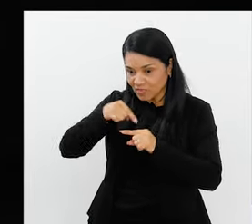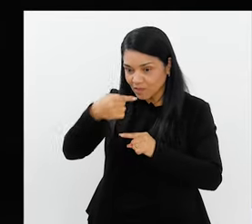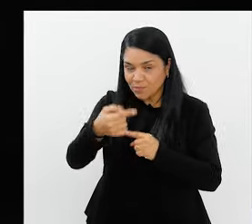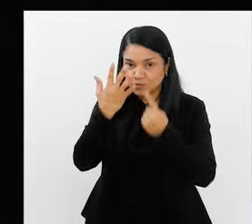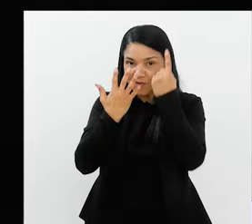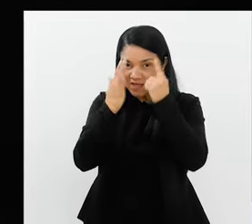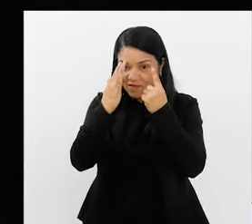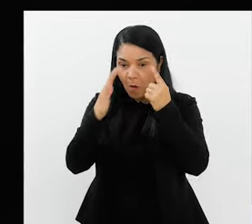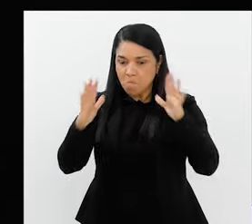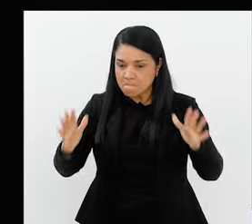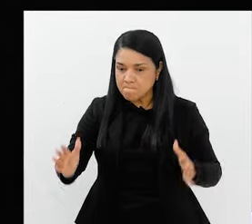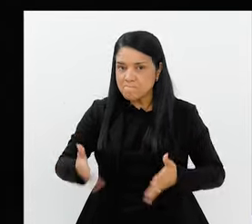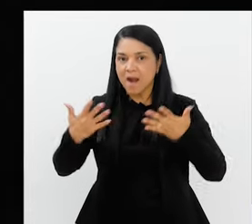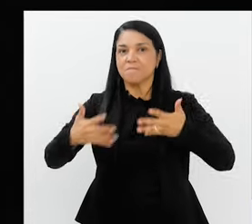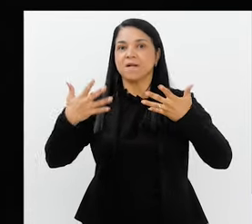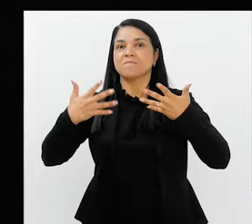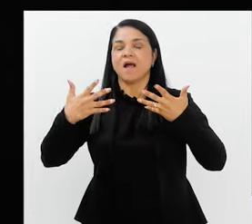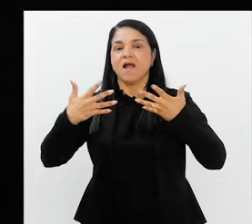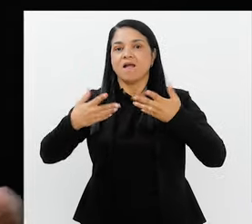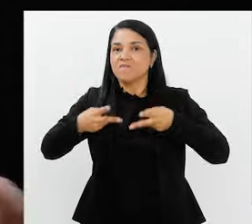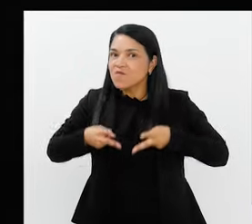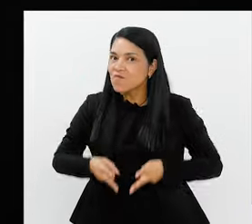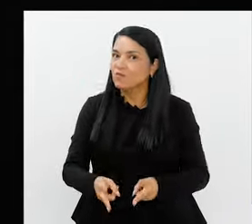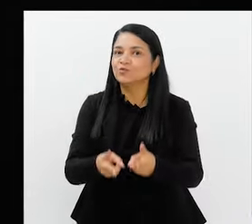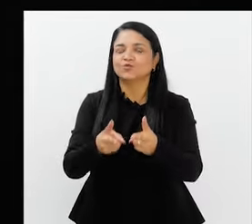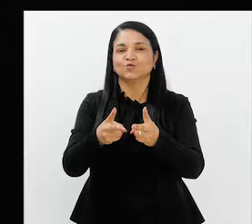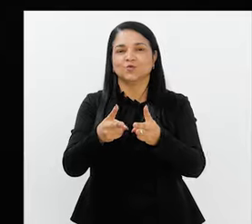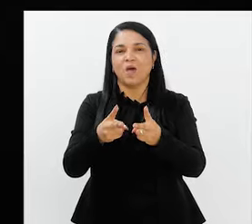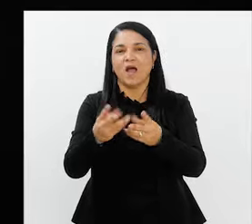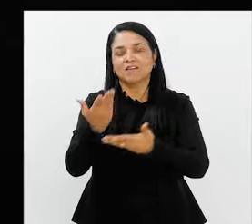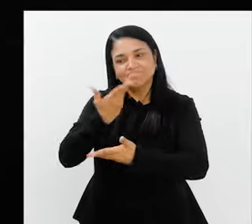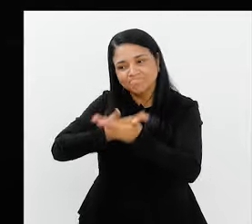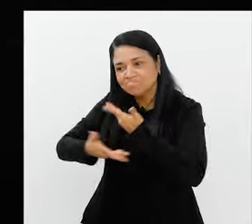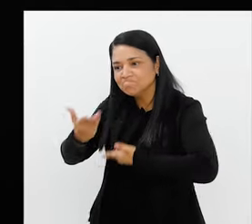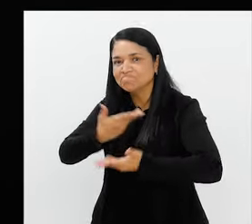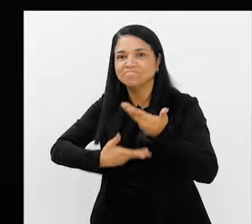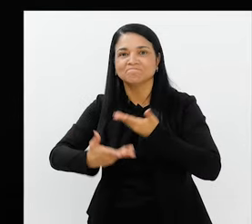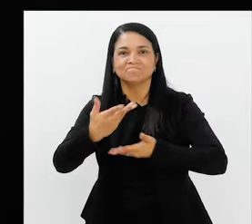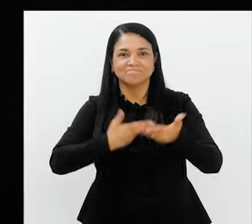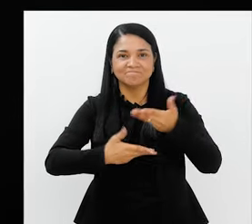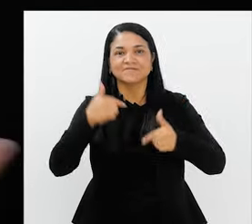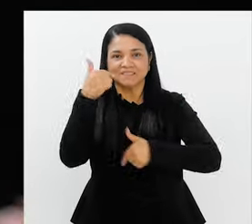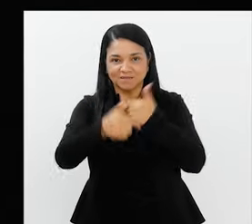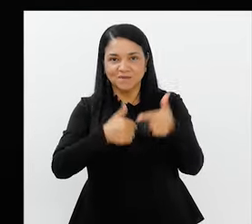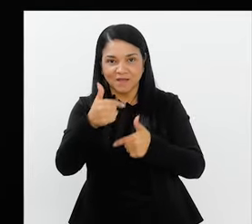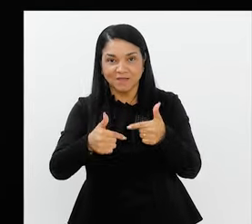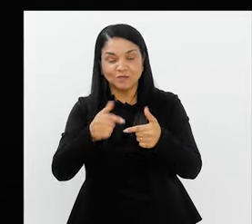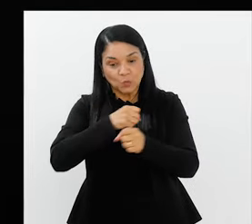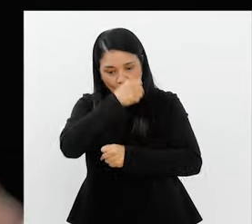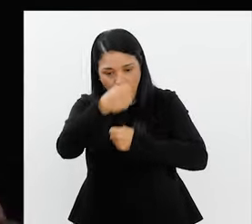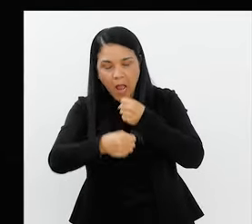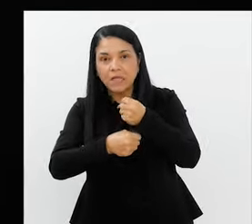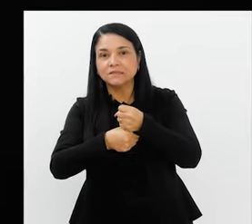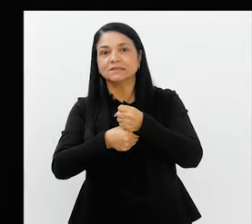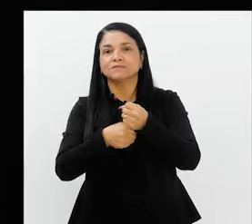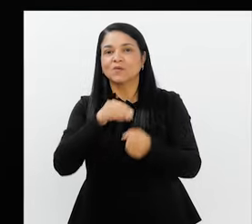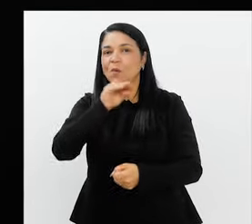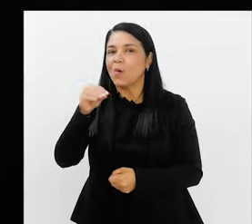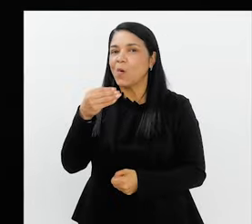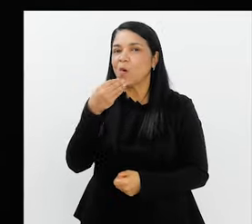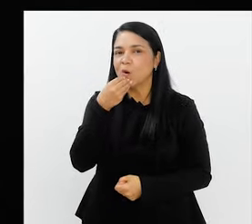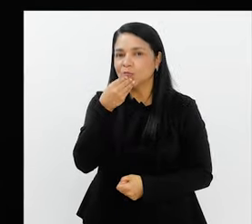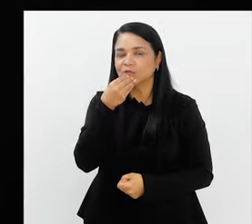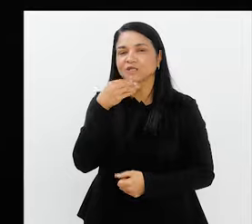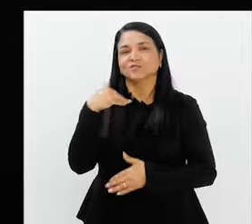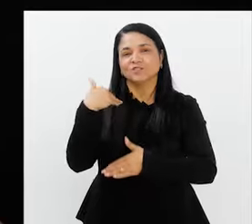o combustível para que a gente continue nessa troca e, no próximo ano, a gente